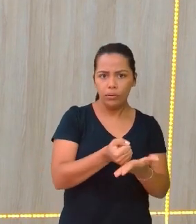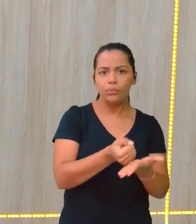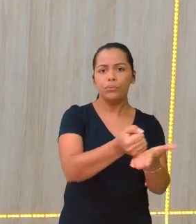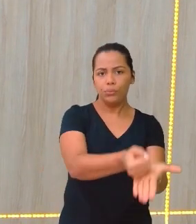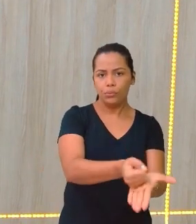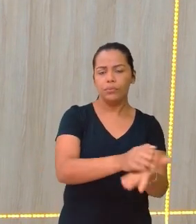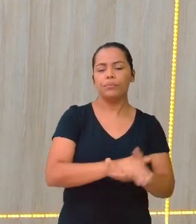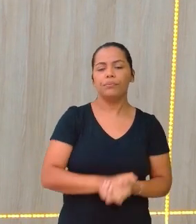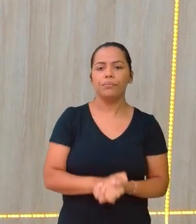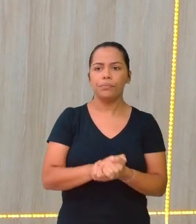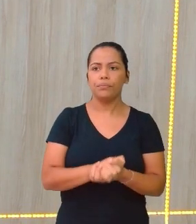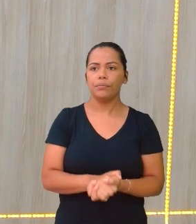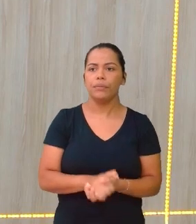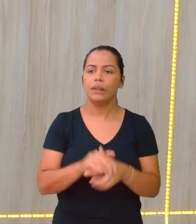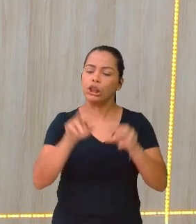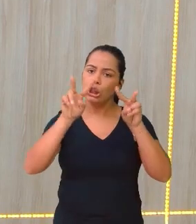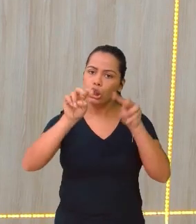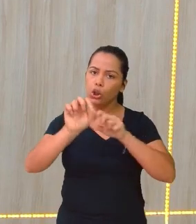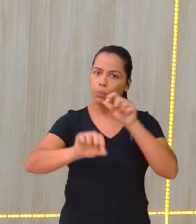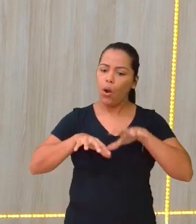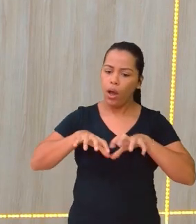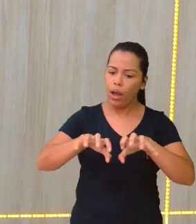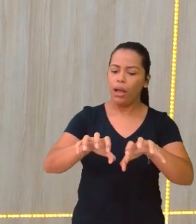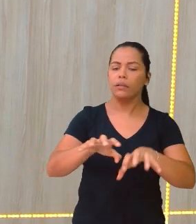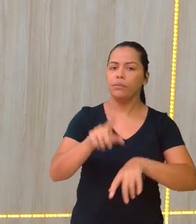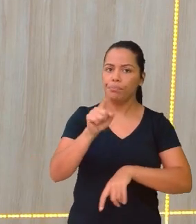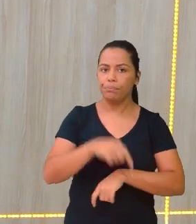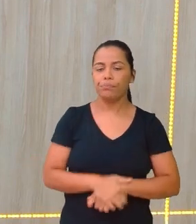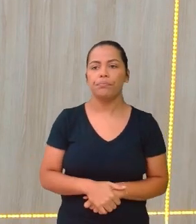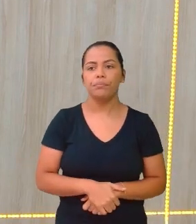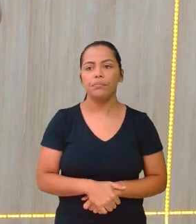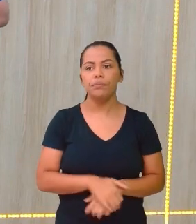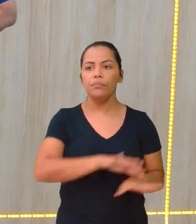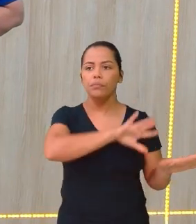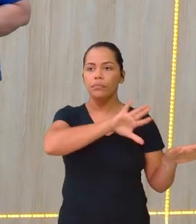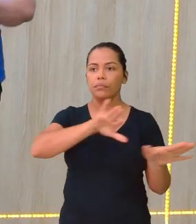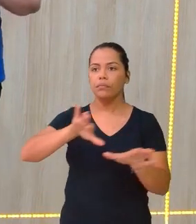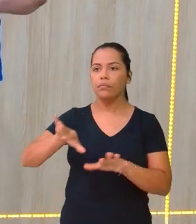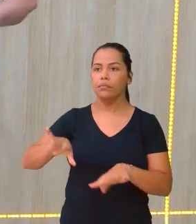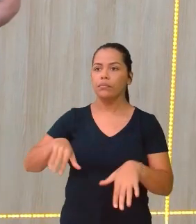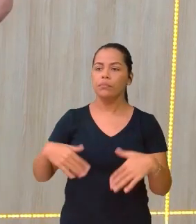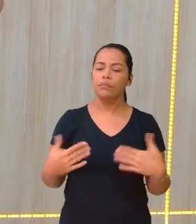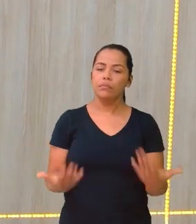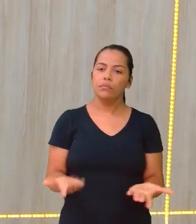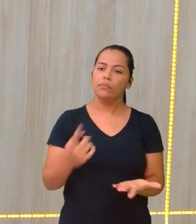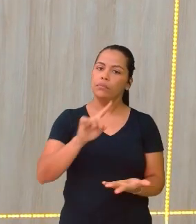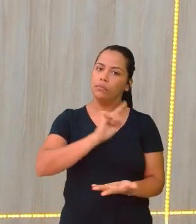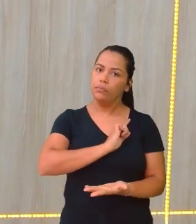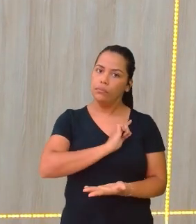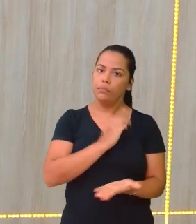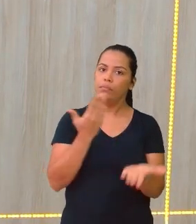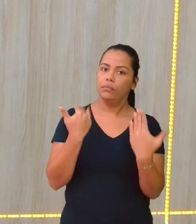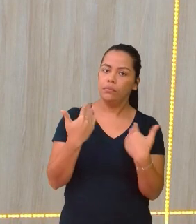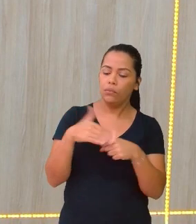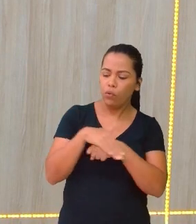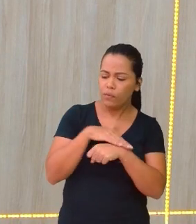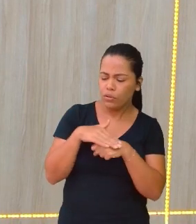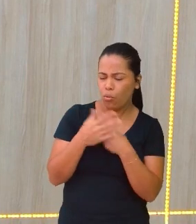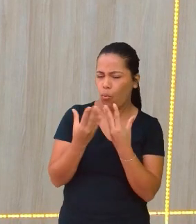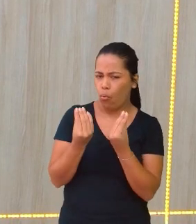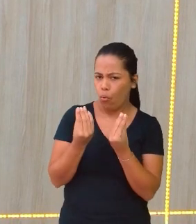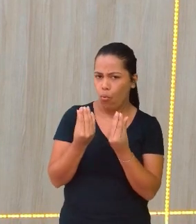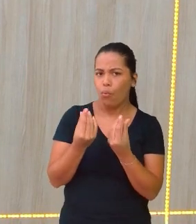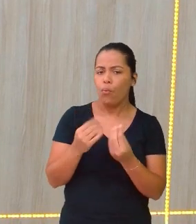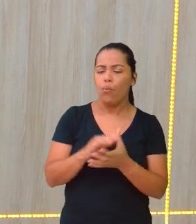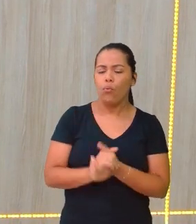relação aí a esse cuidado. Mas vamos lá. Nós conversamos na aula passada que a nossa